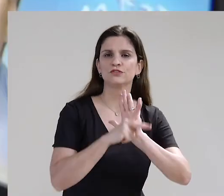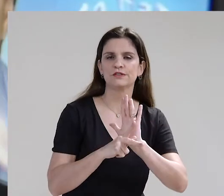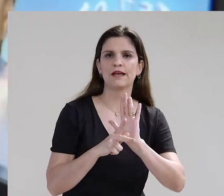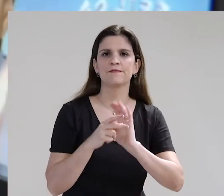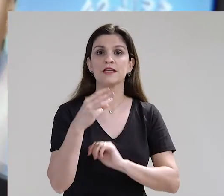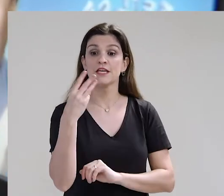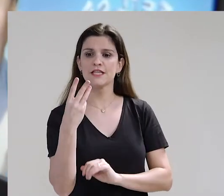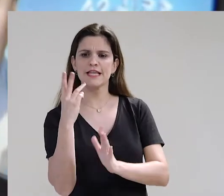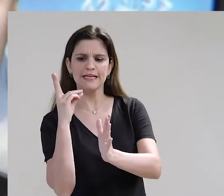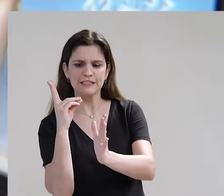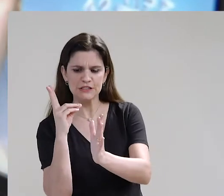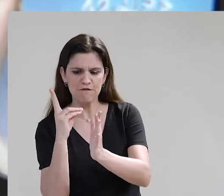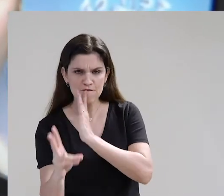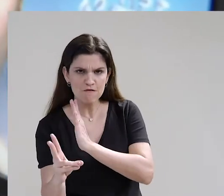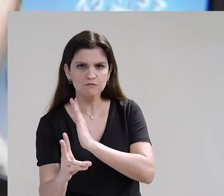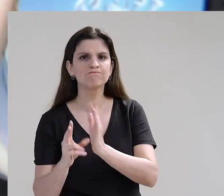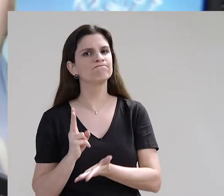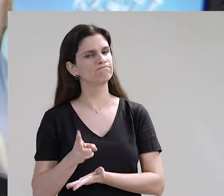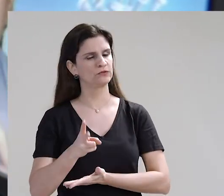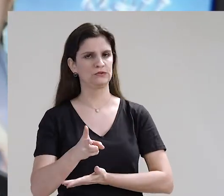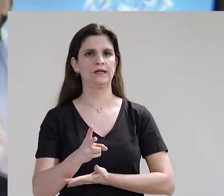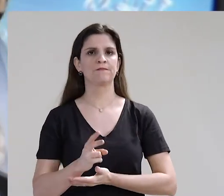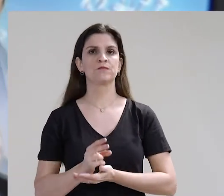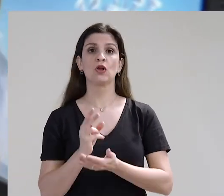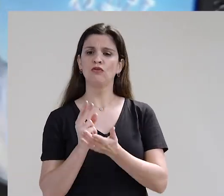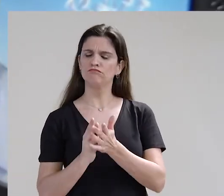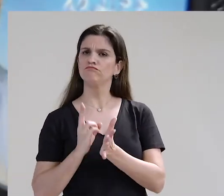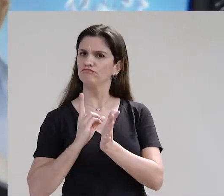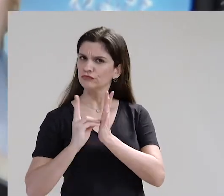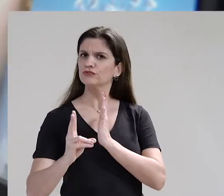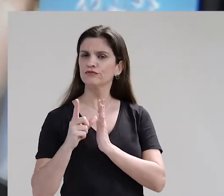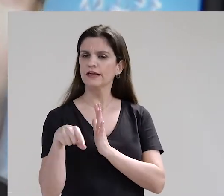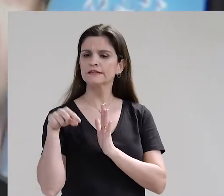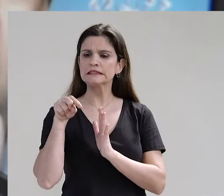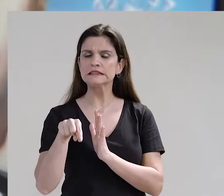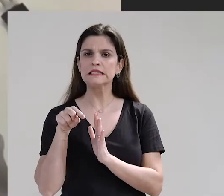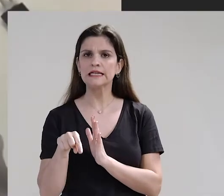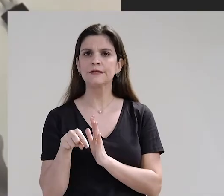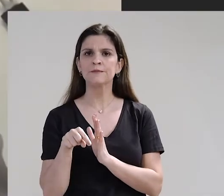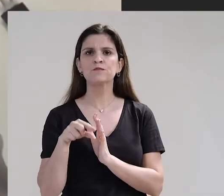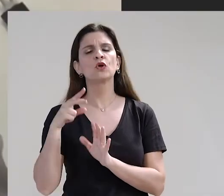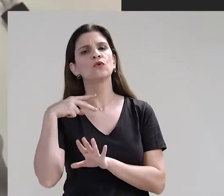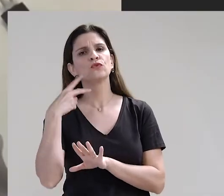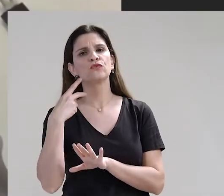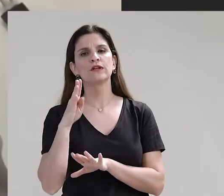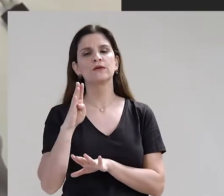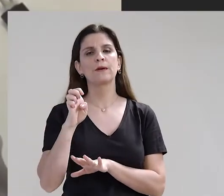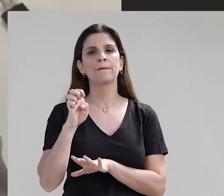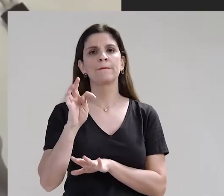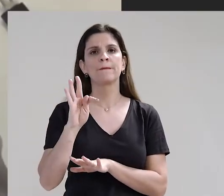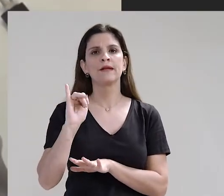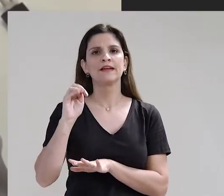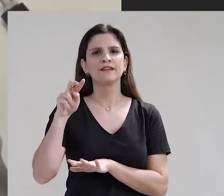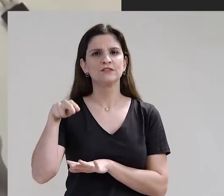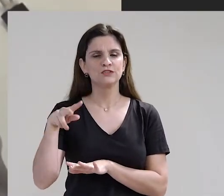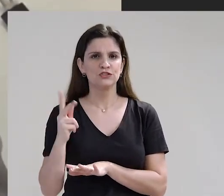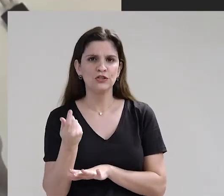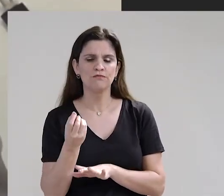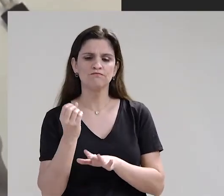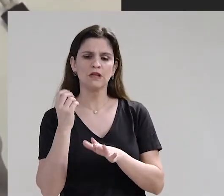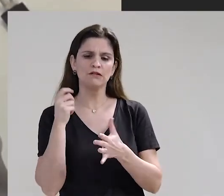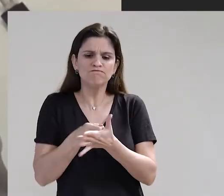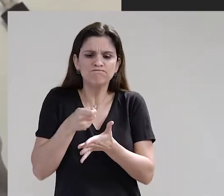de lei e três vetos foram mantidos. Entre os vetos mantidos, pelo Executivo Estado, vereador Betinho, que obriga os